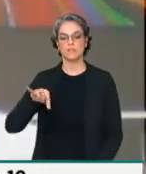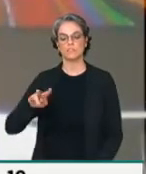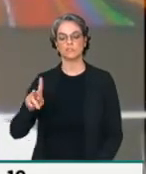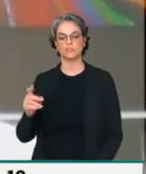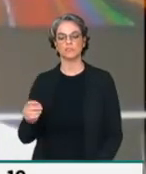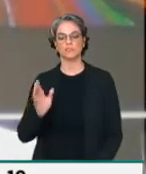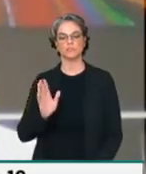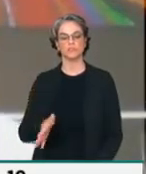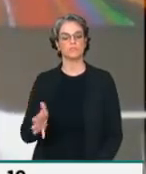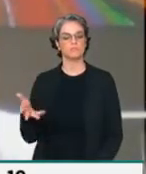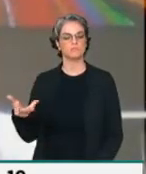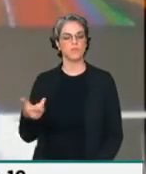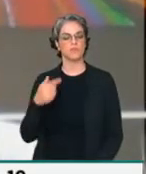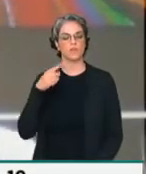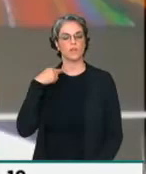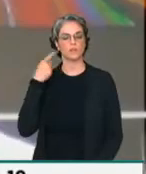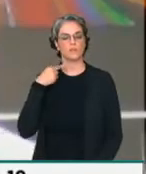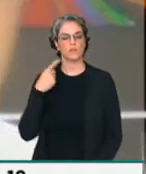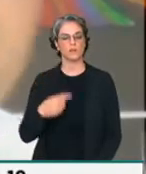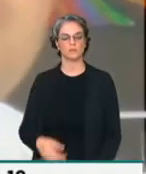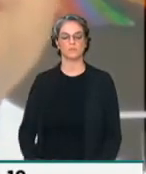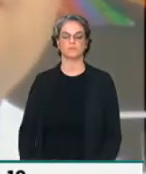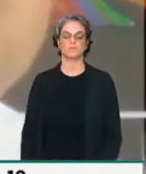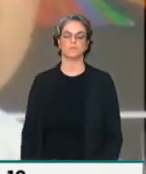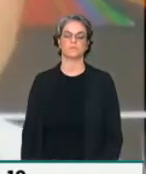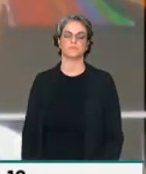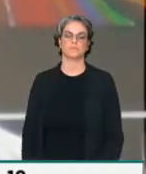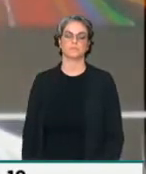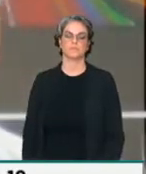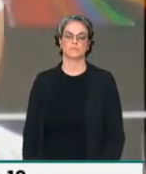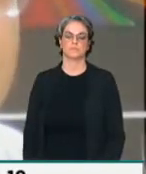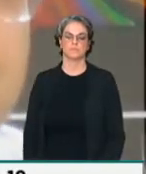advogado. É isso. Bacana. Parabéns, deputado Vicentinho.